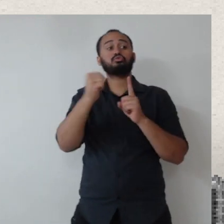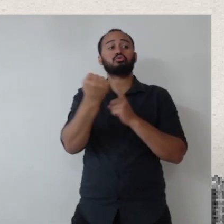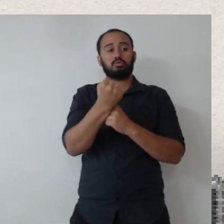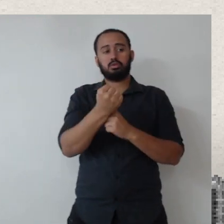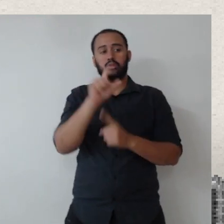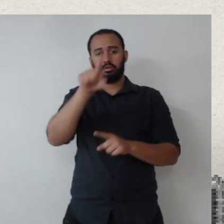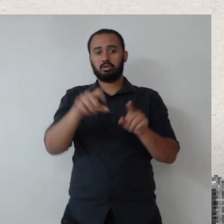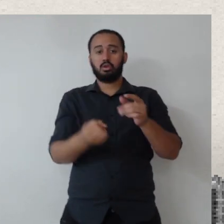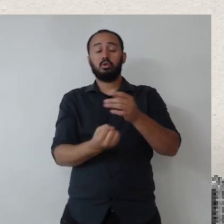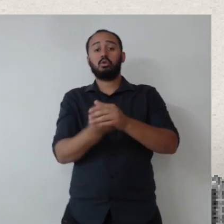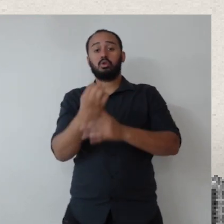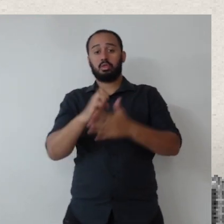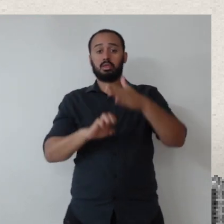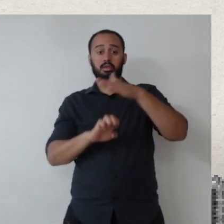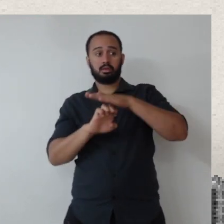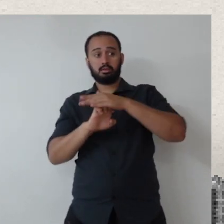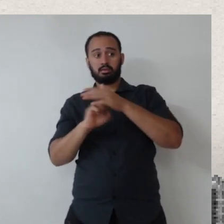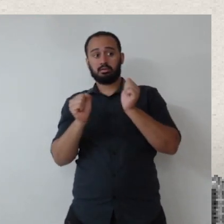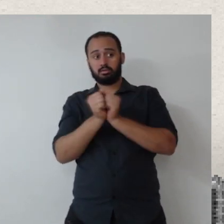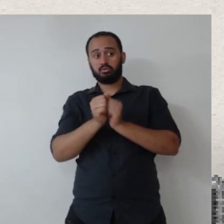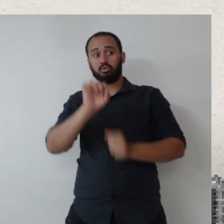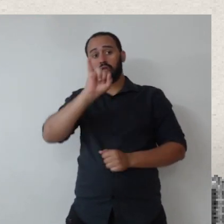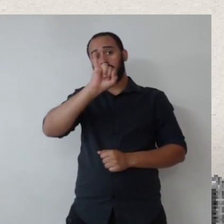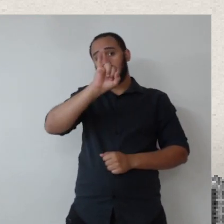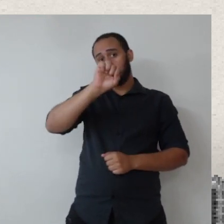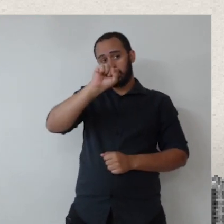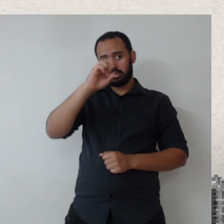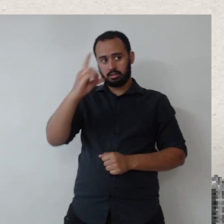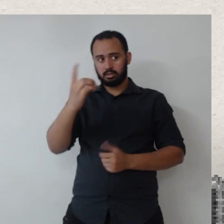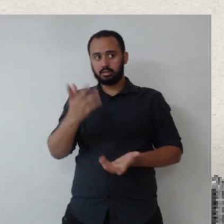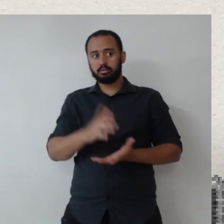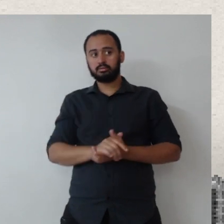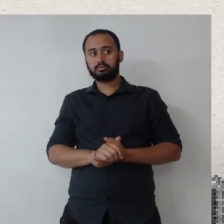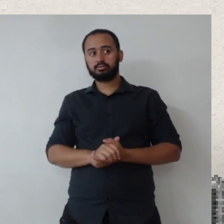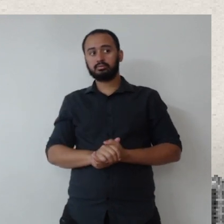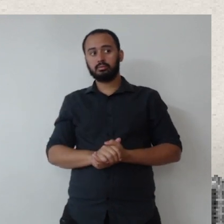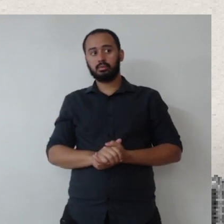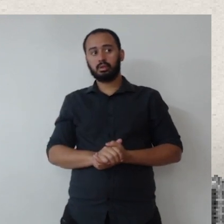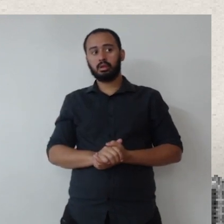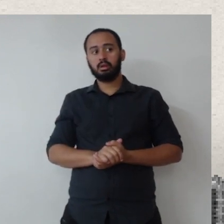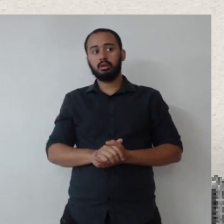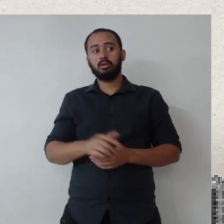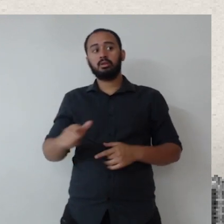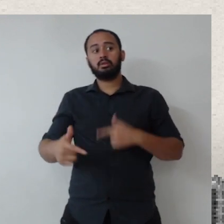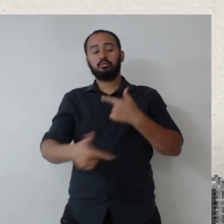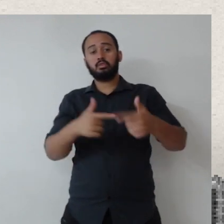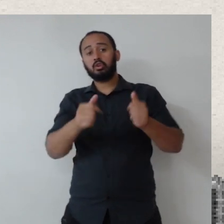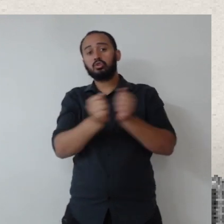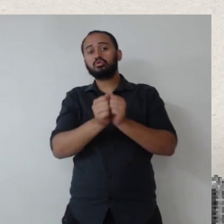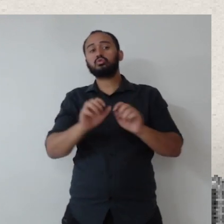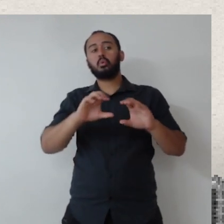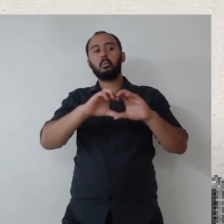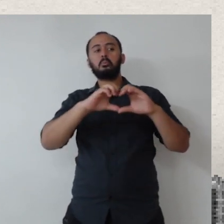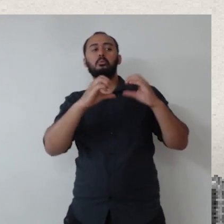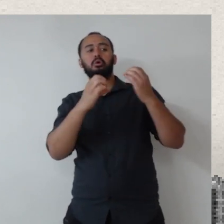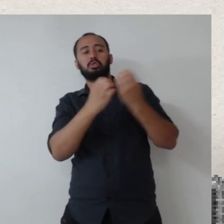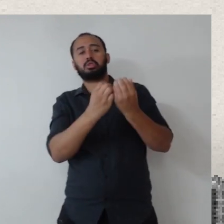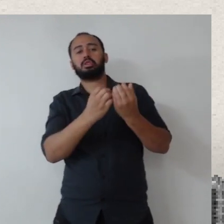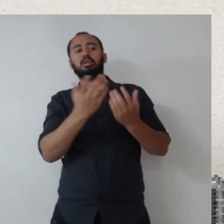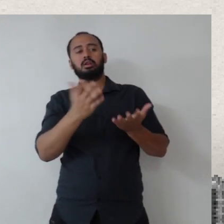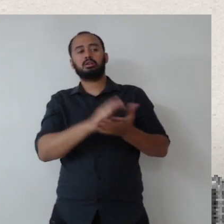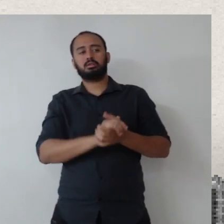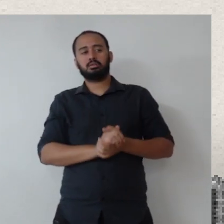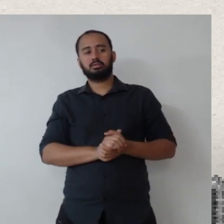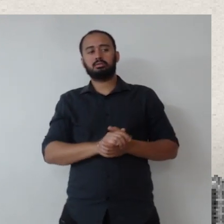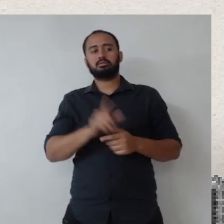isso nasceu nas empresas também, e do ISD, na parte social, fazer trabalhos com a comunidade do entorno, de certa